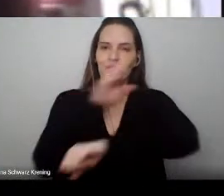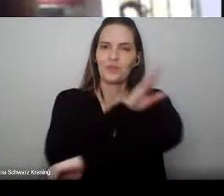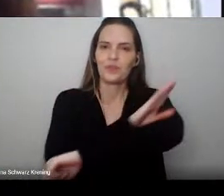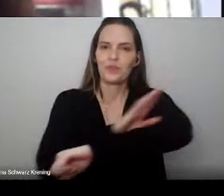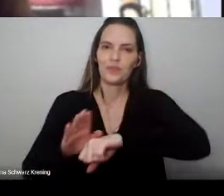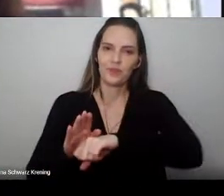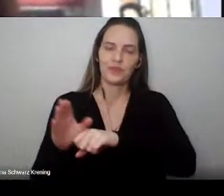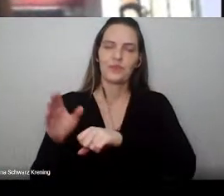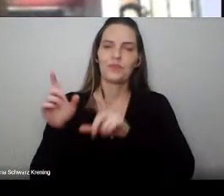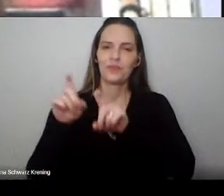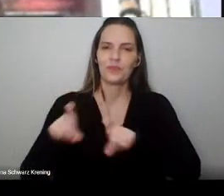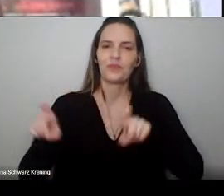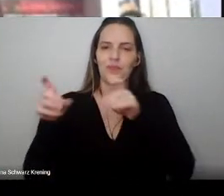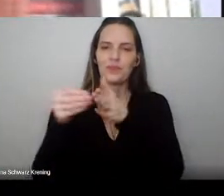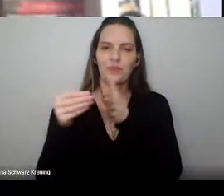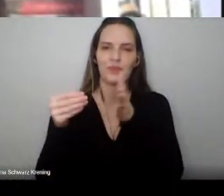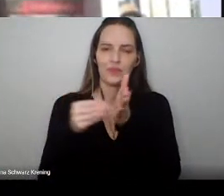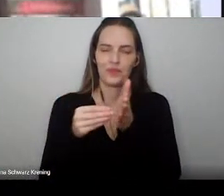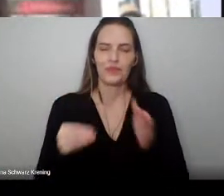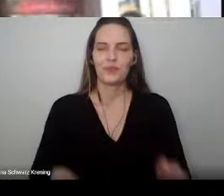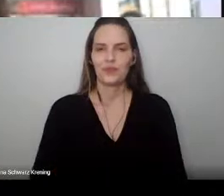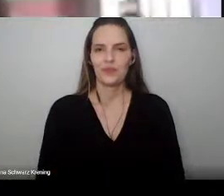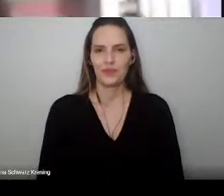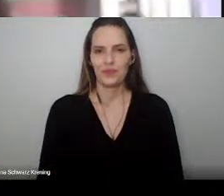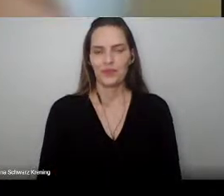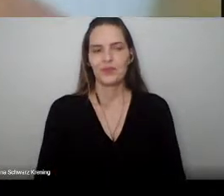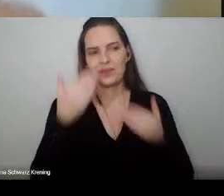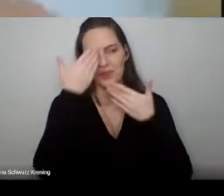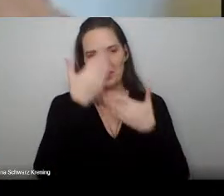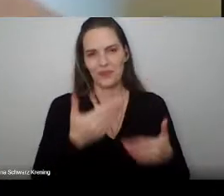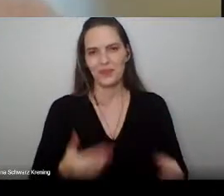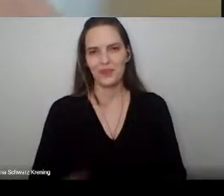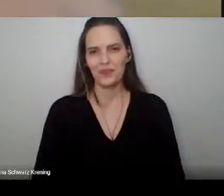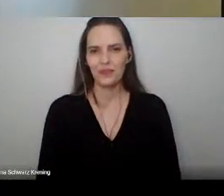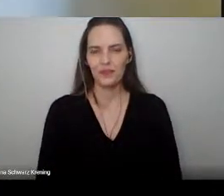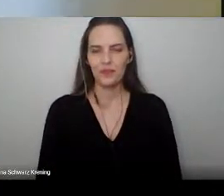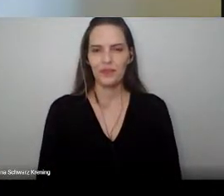informática biomédica. Obrigado, professora. Êêêê, parabéns!